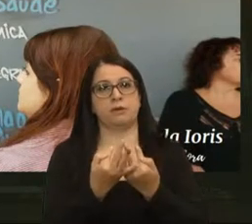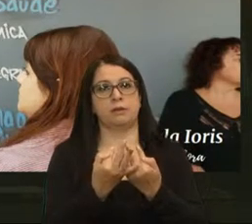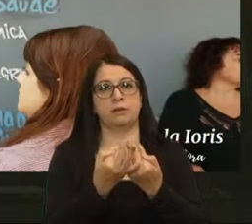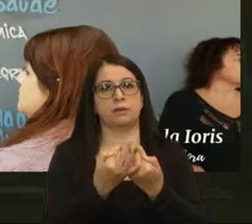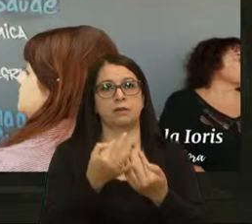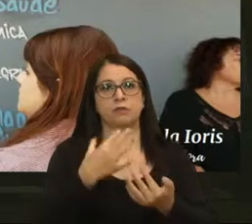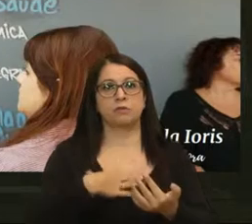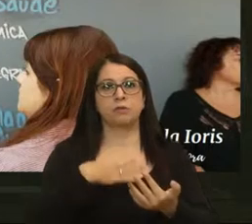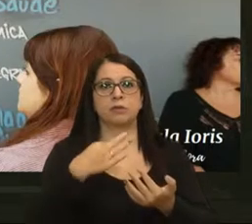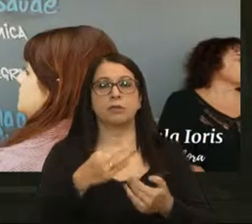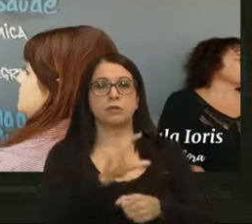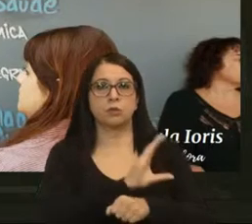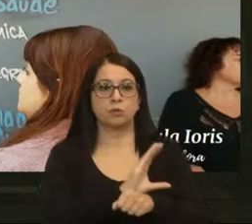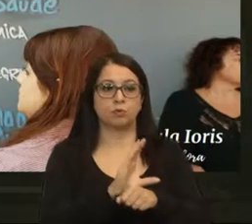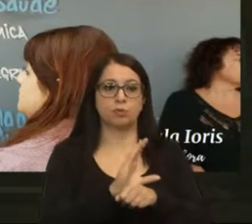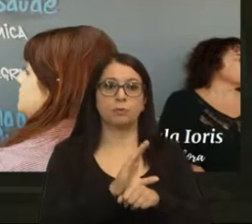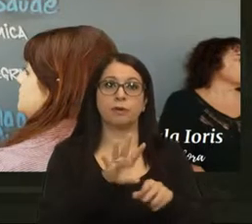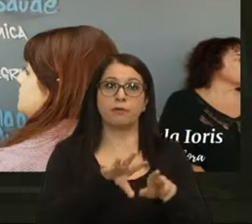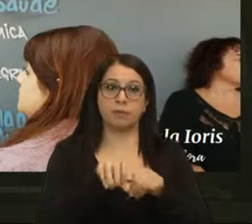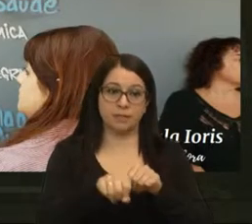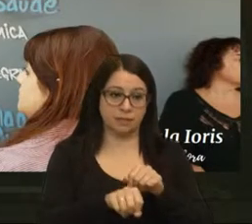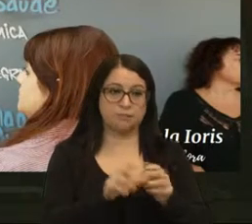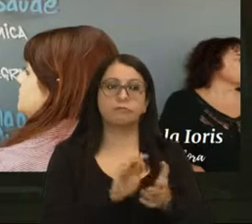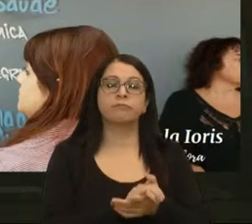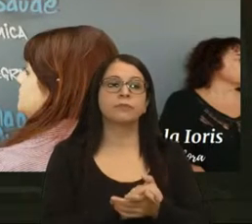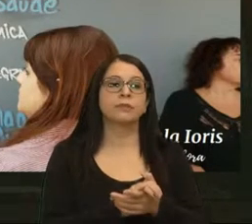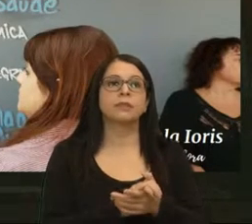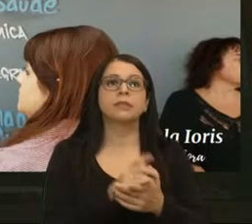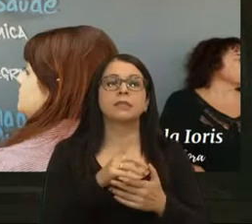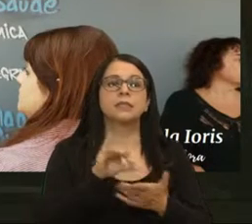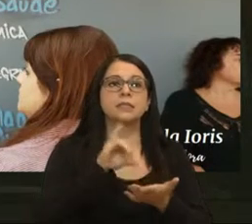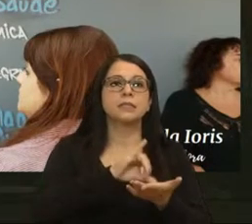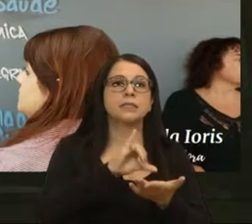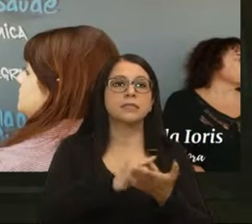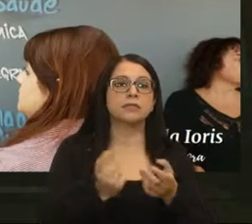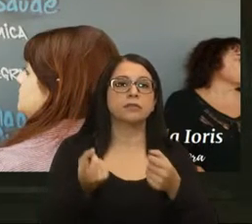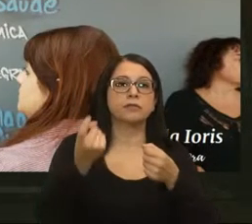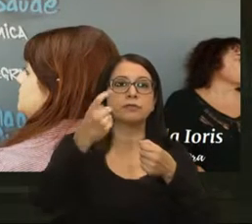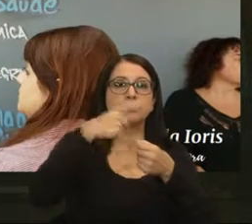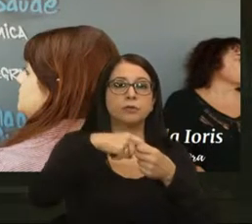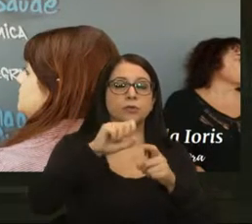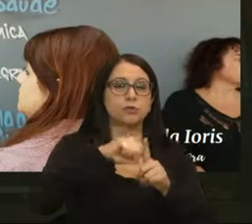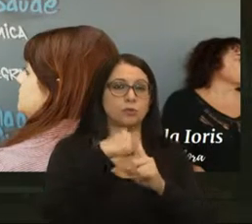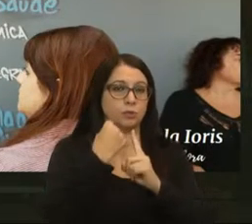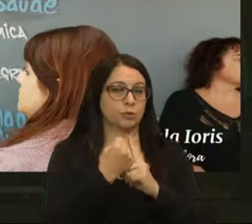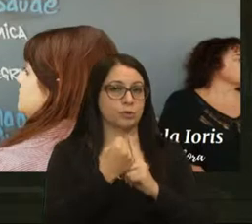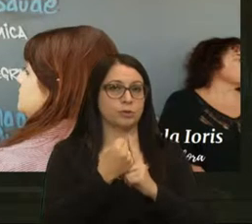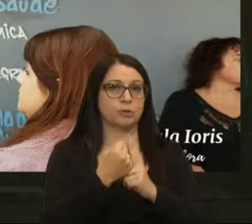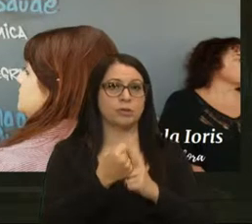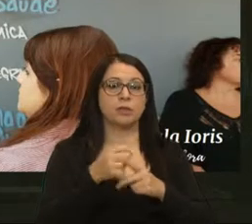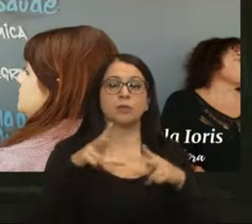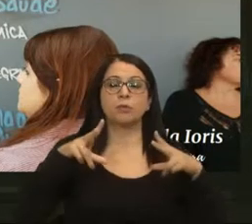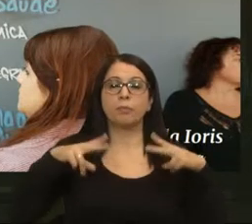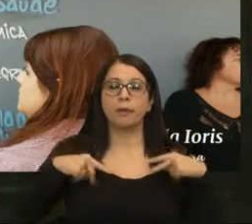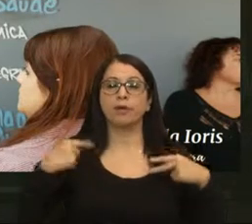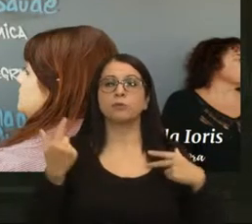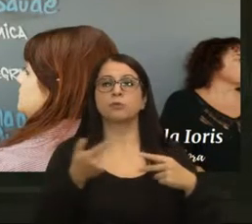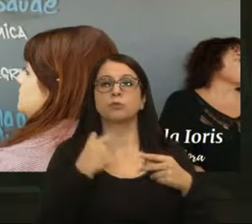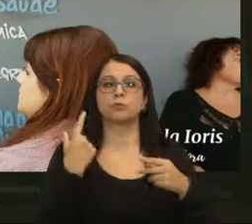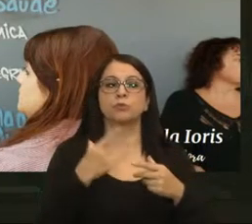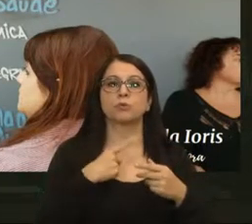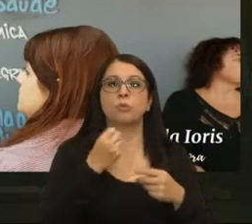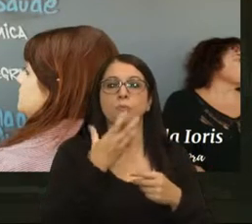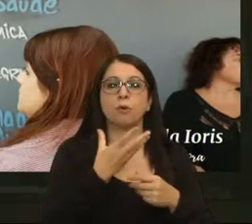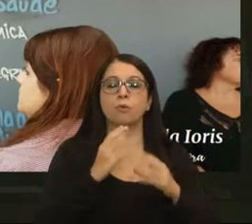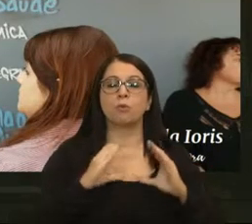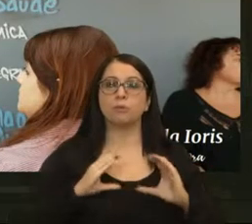voluntário e o curso para a sua formação, centro de reintegração social, mérito, então, de acordo com o